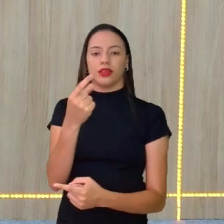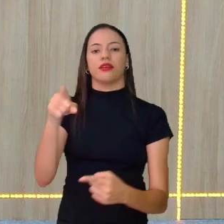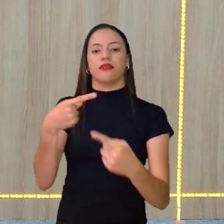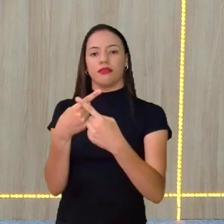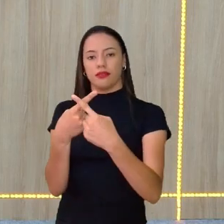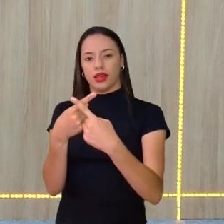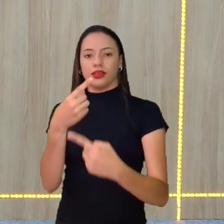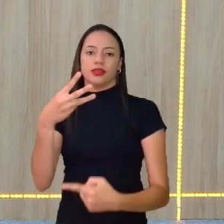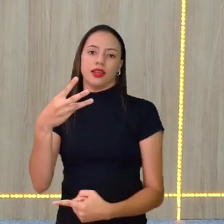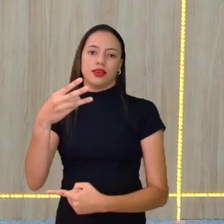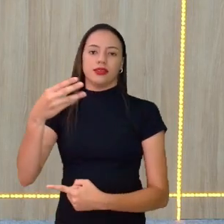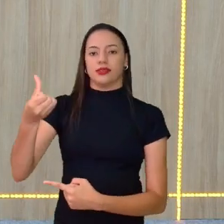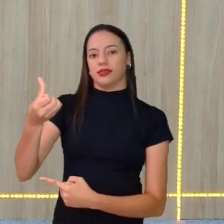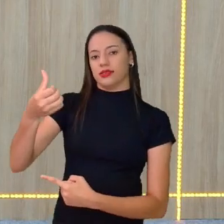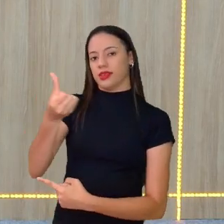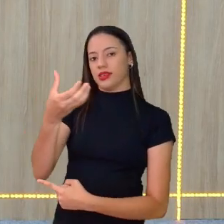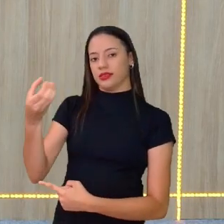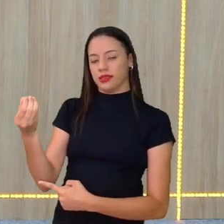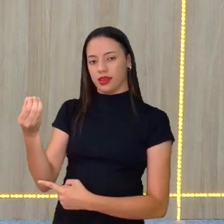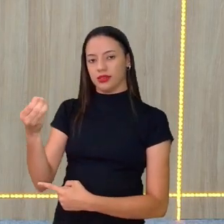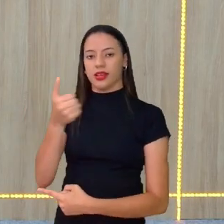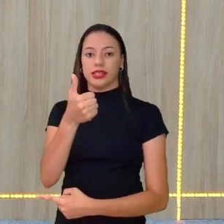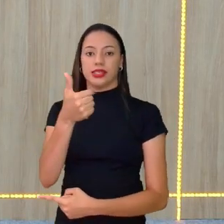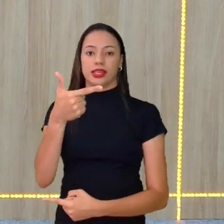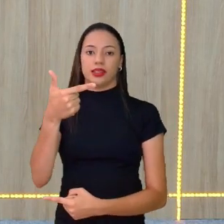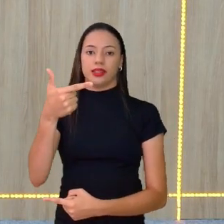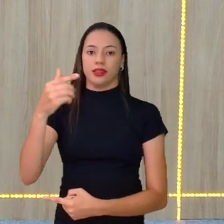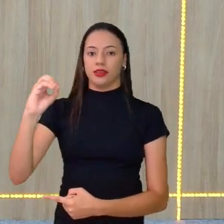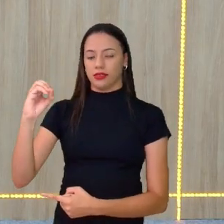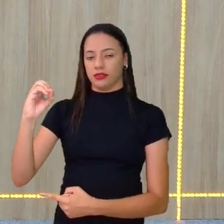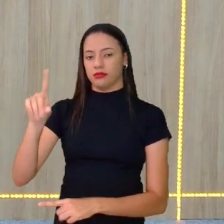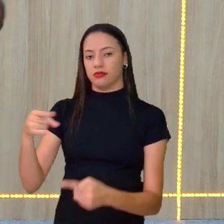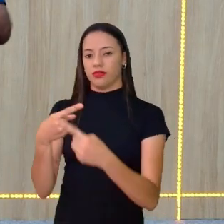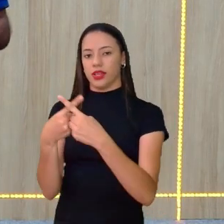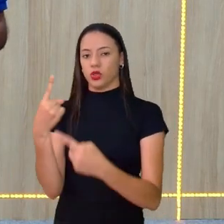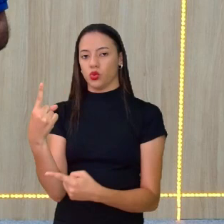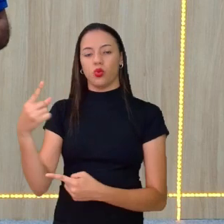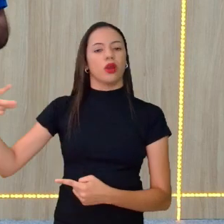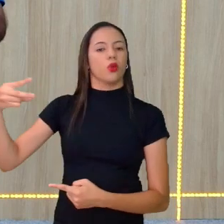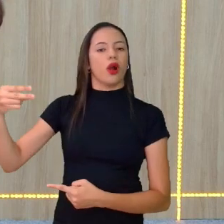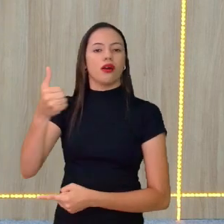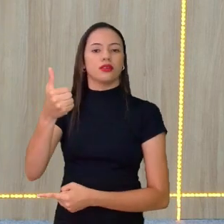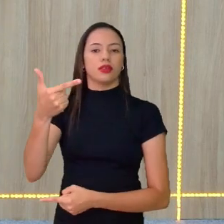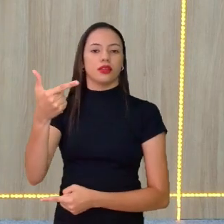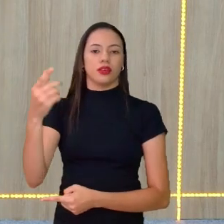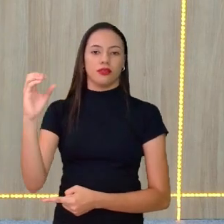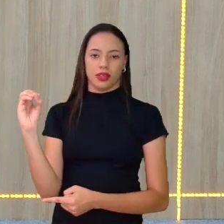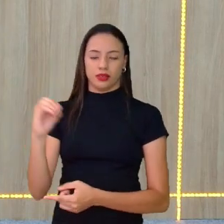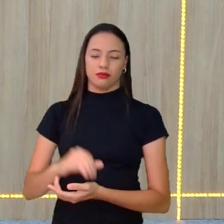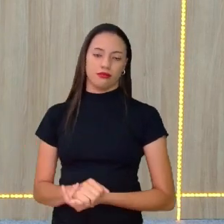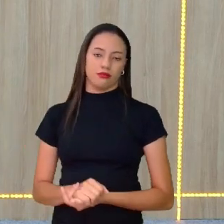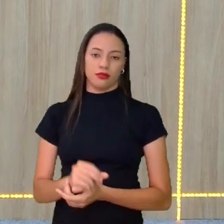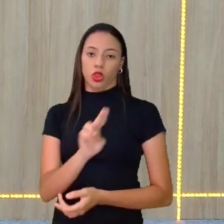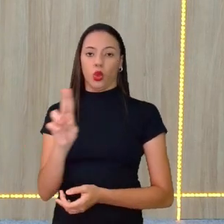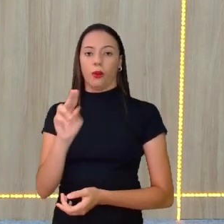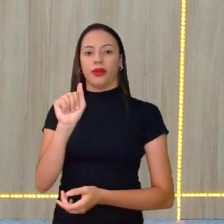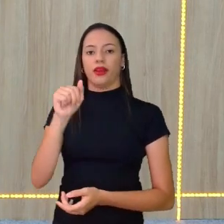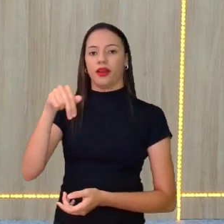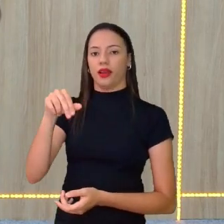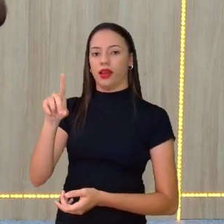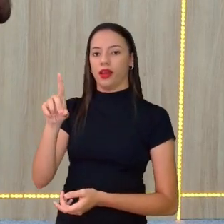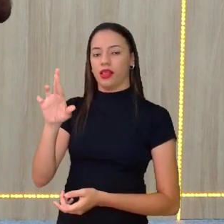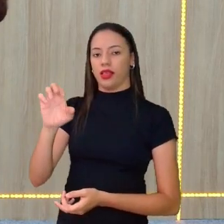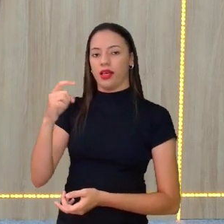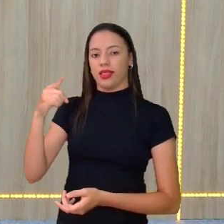Vezes 2, 120. E 120 vezes 1, 120. Então, o nome André, eu tenho